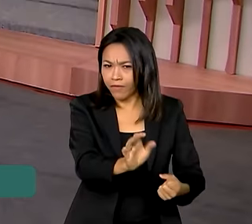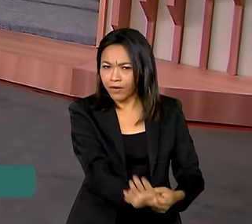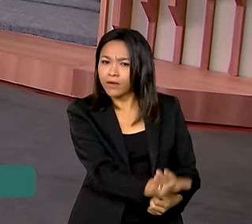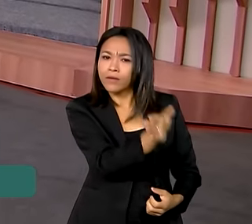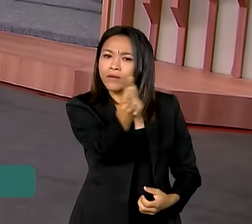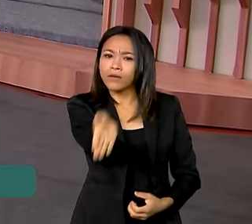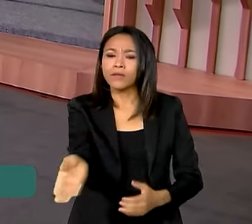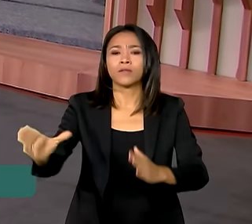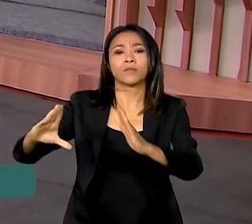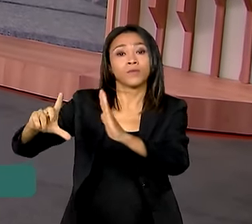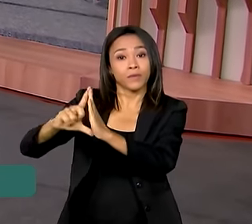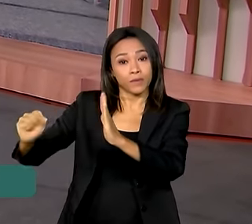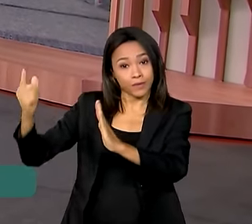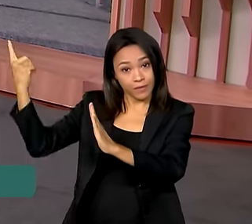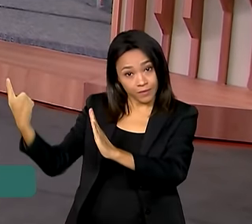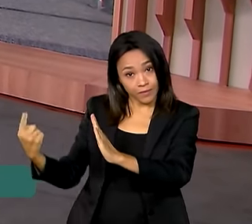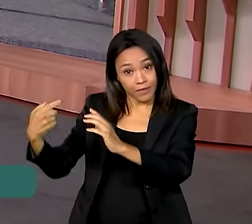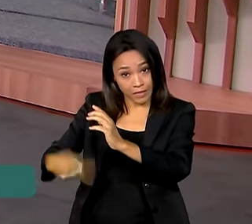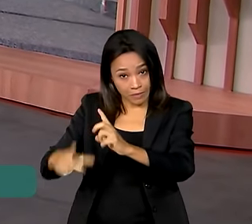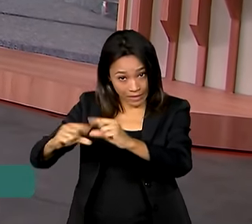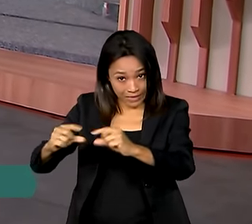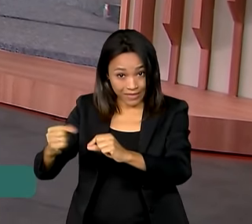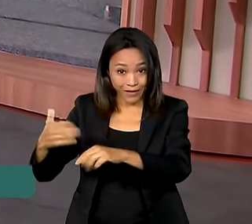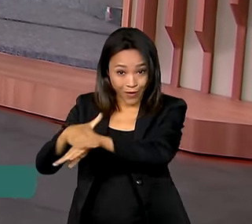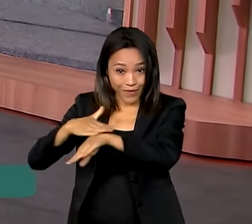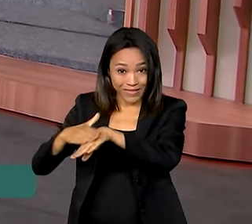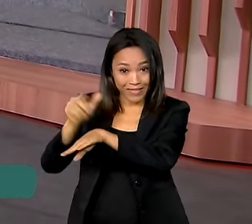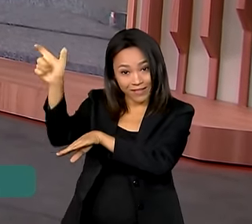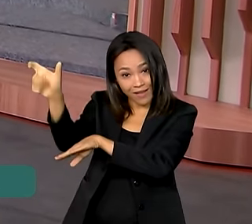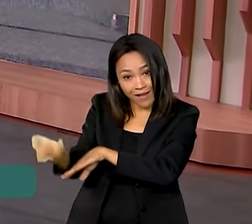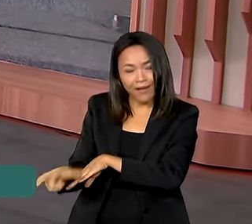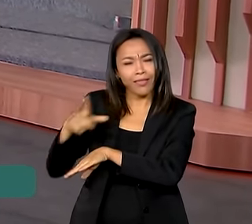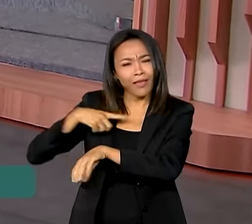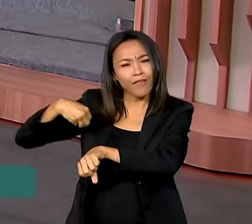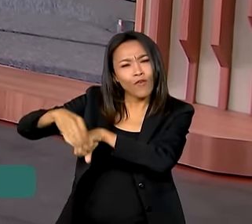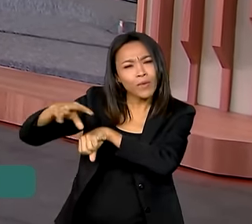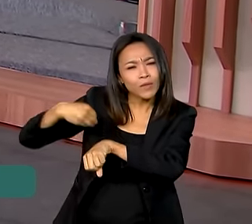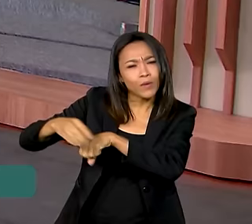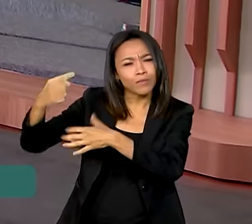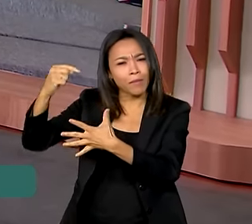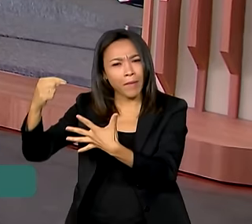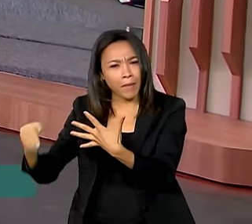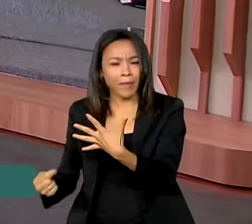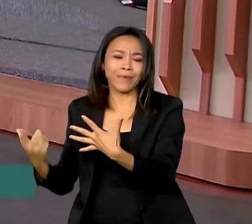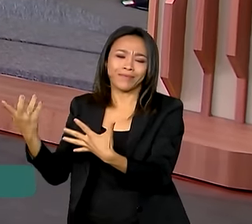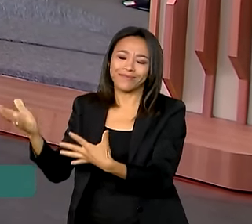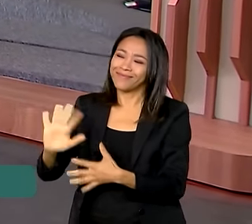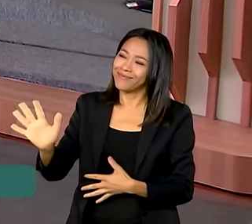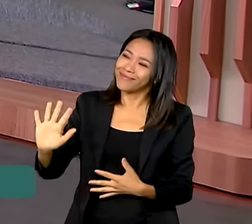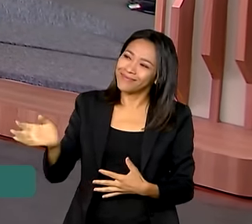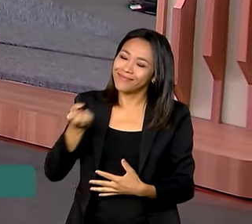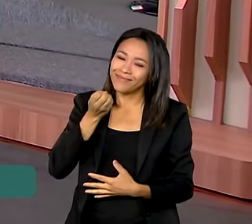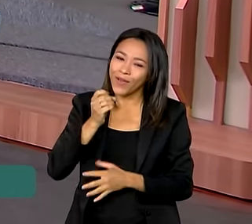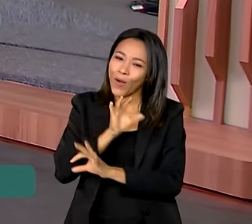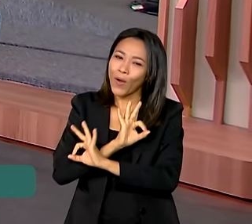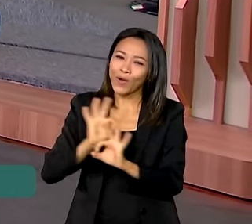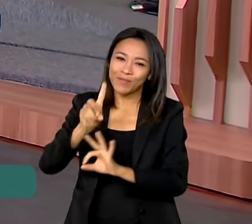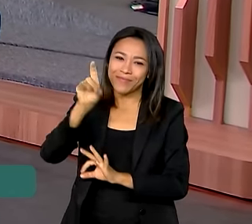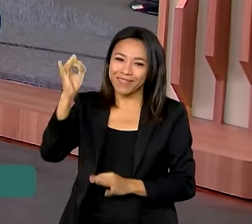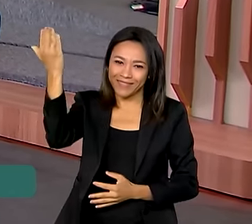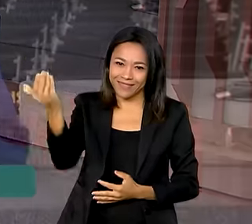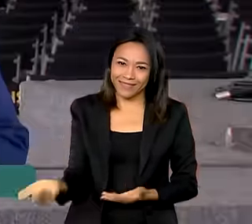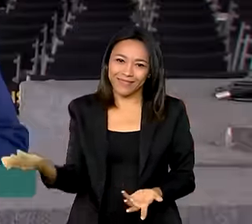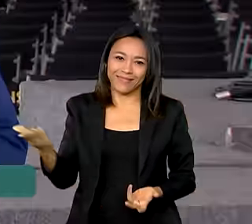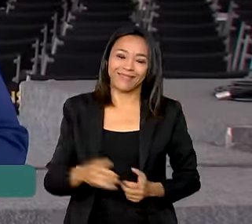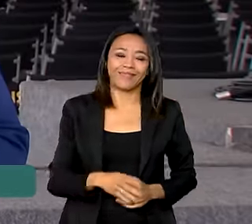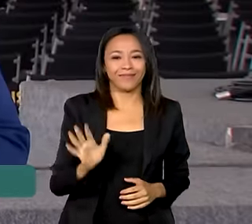conversar ao vivo com a repórter Márcia Fernandes, que tem todas as informações para a gente. Oi, Marcinha, ótimo dia para você. Oi,